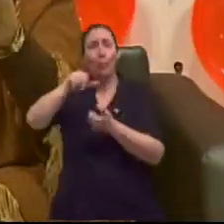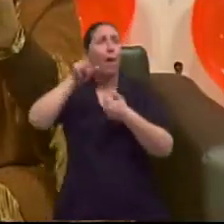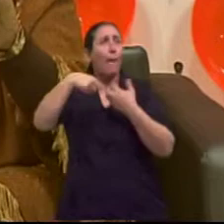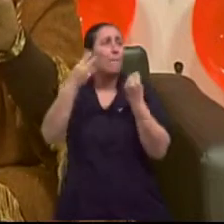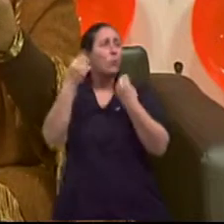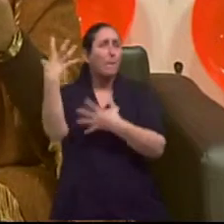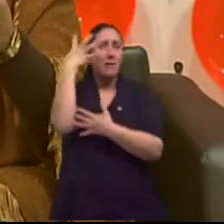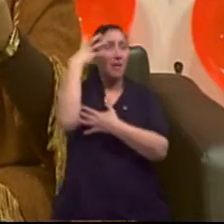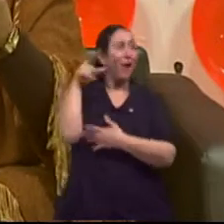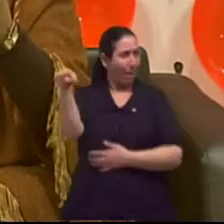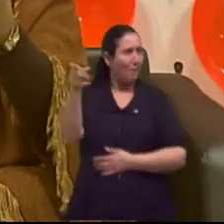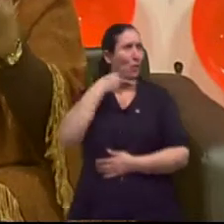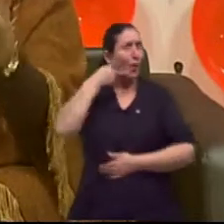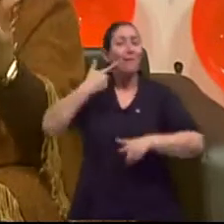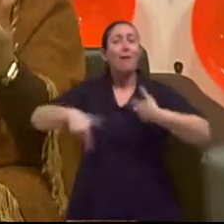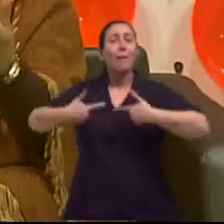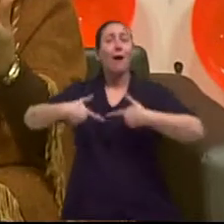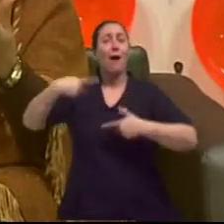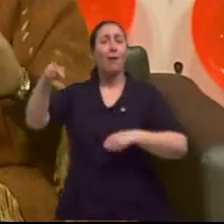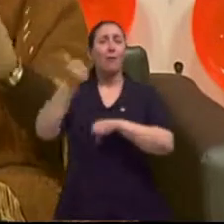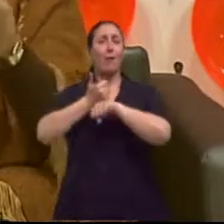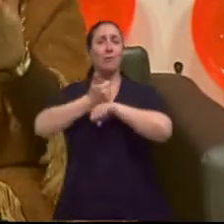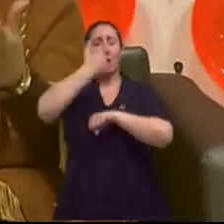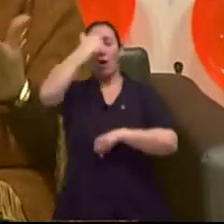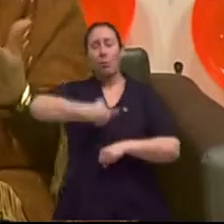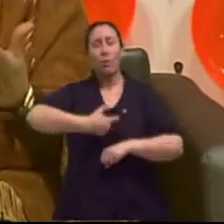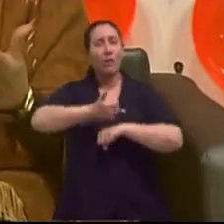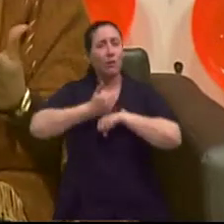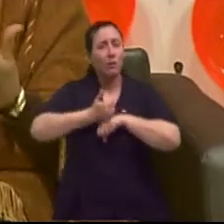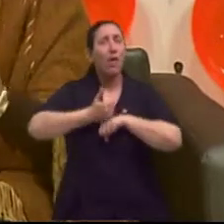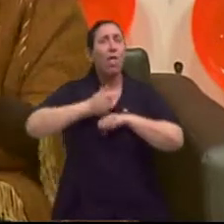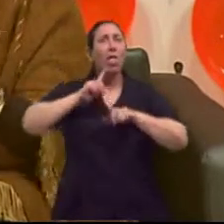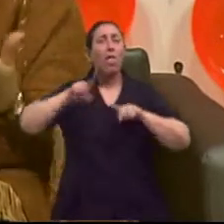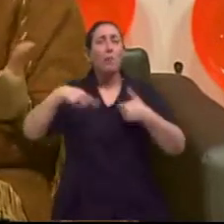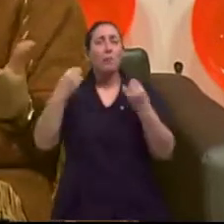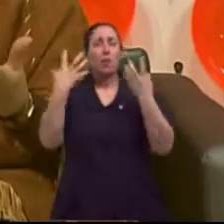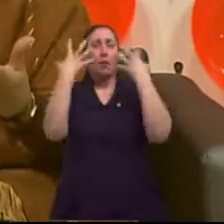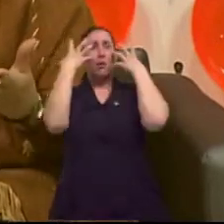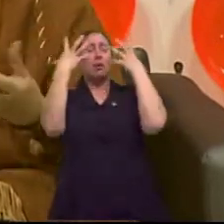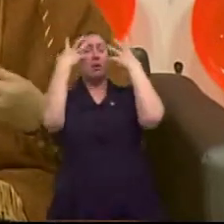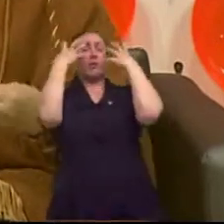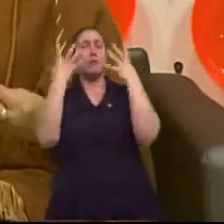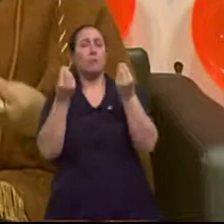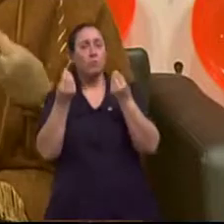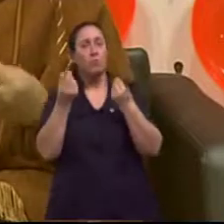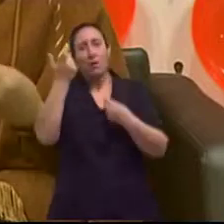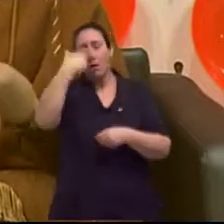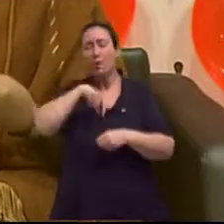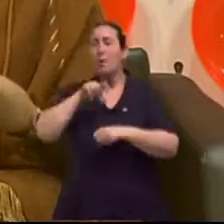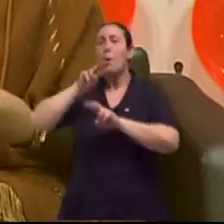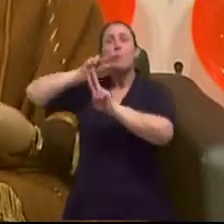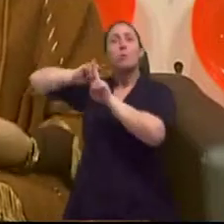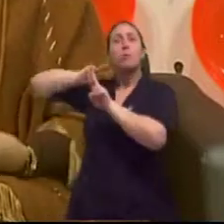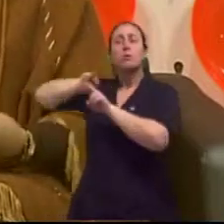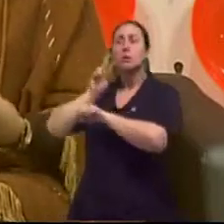tensionante. E ela referendou também a sua, a profissão dela. A profissão dela como agente penitenciário é